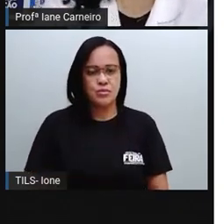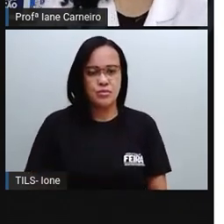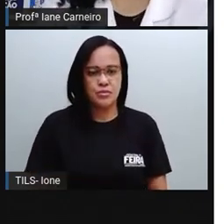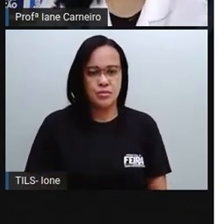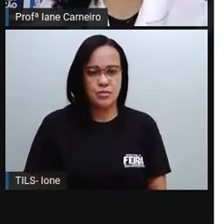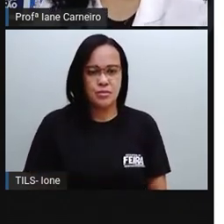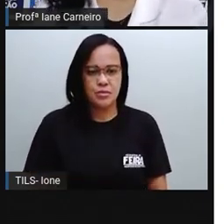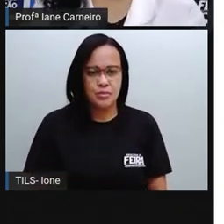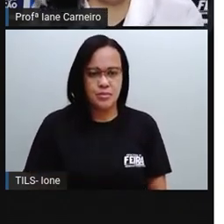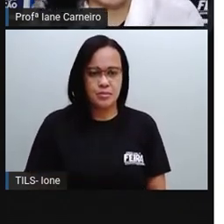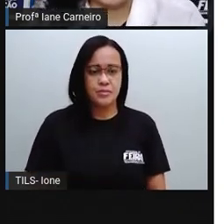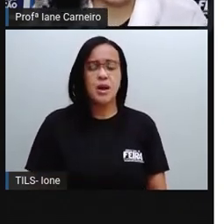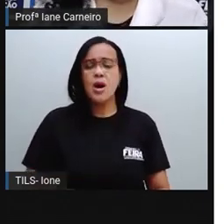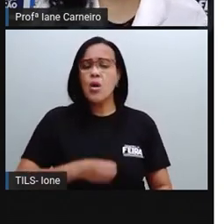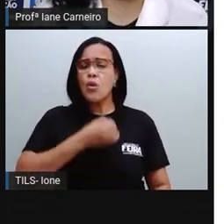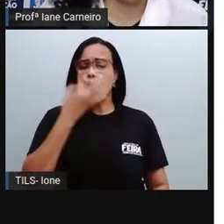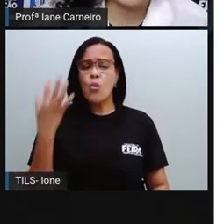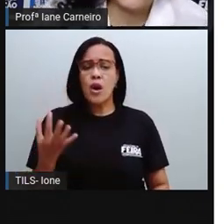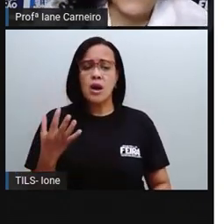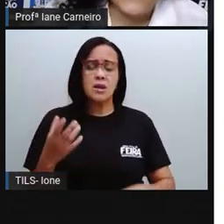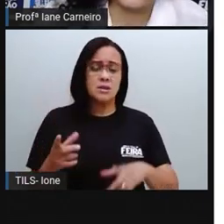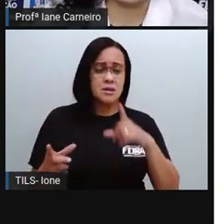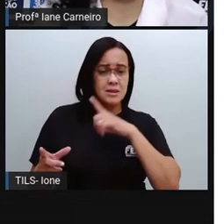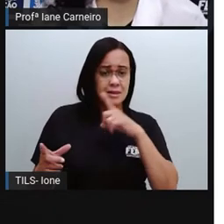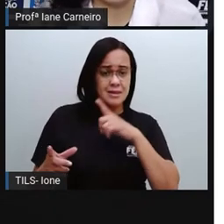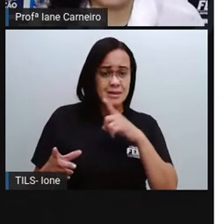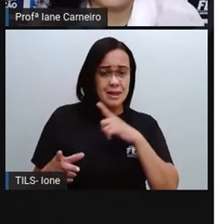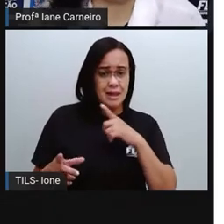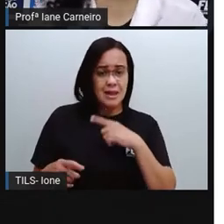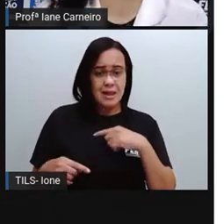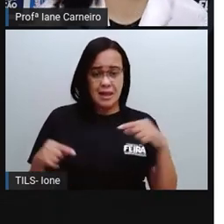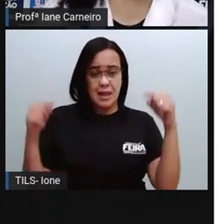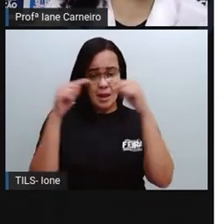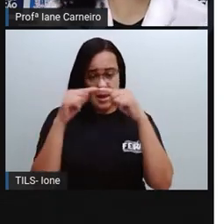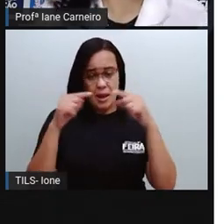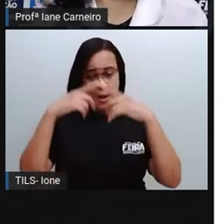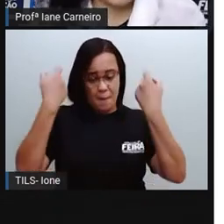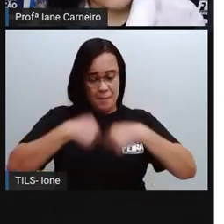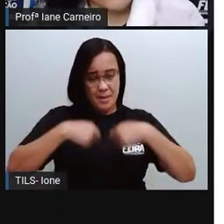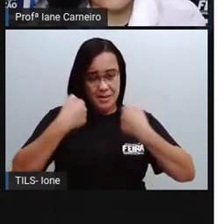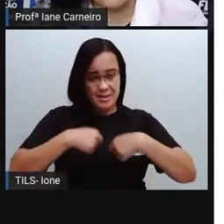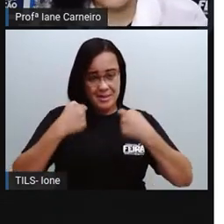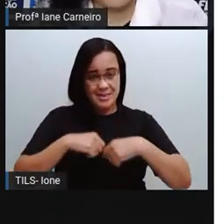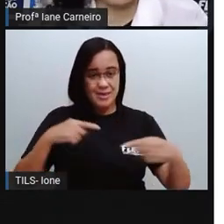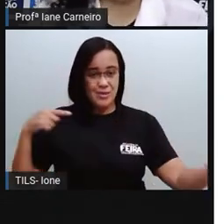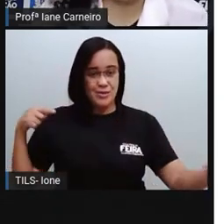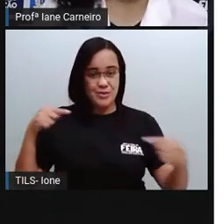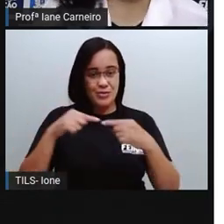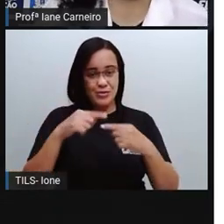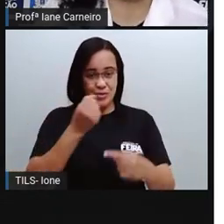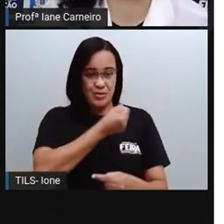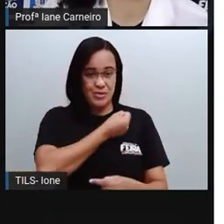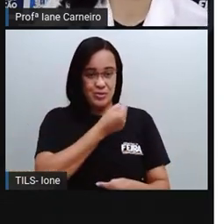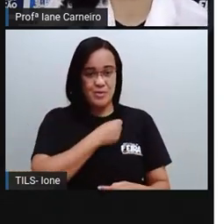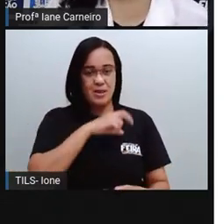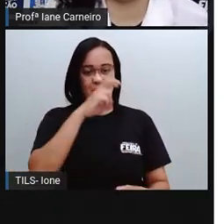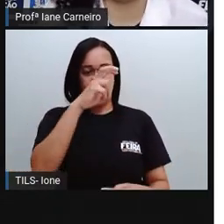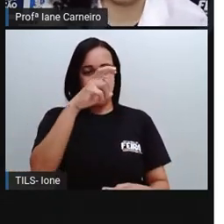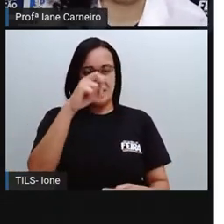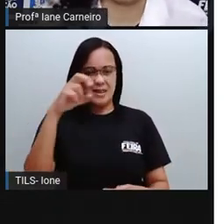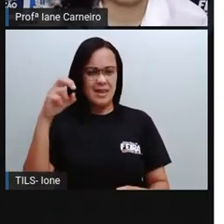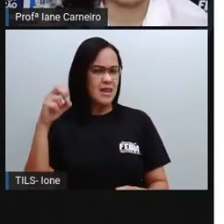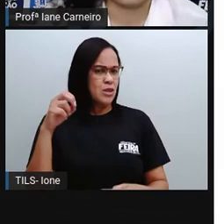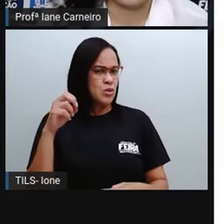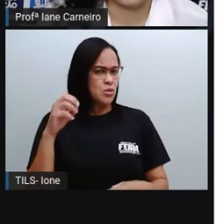Quantas plaquinhas de 100 será que eu preciso para formar o número 500? Quanto é que vocês acham que eu preciso